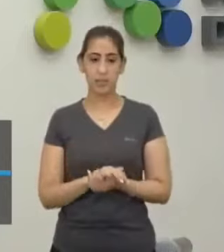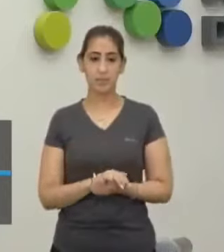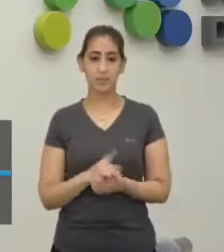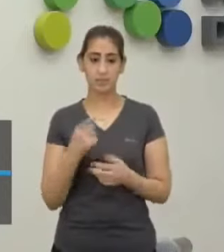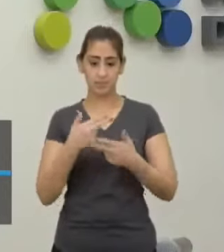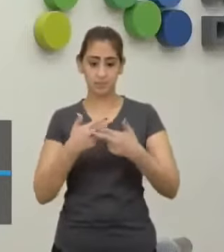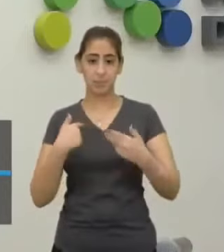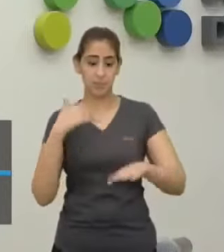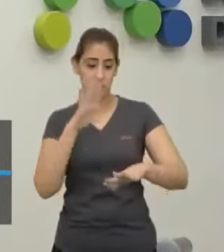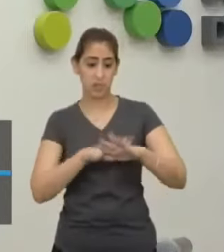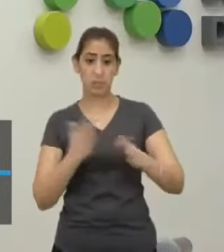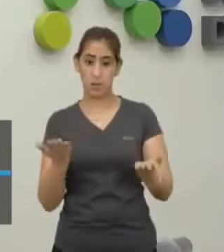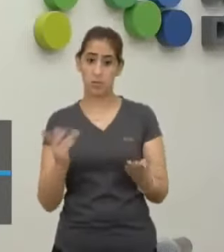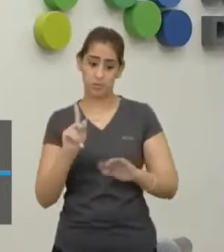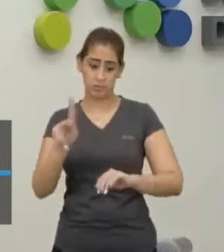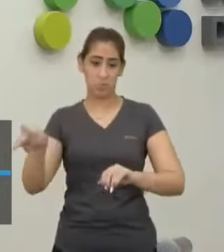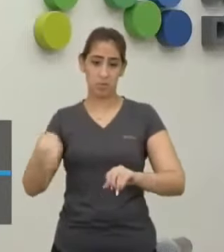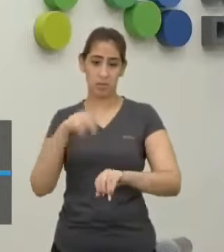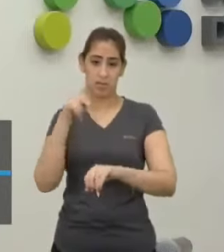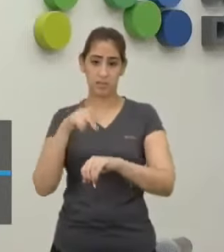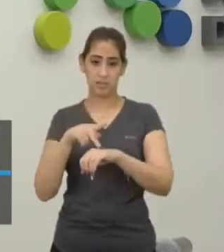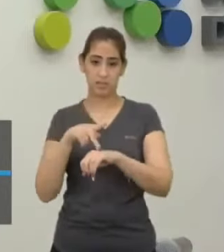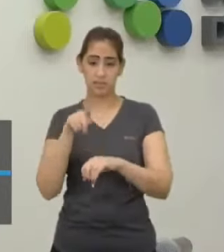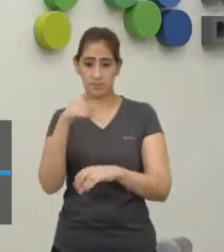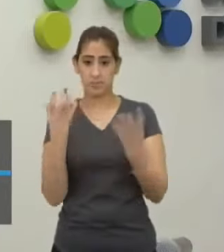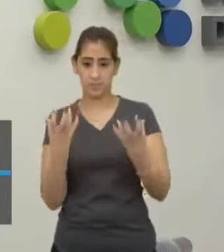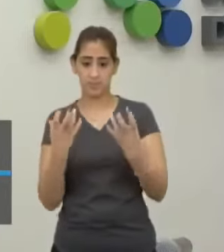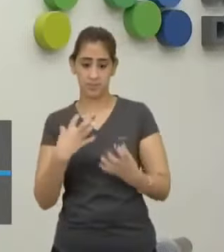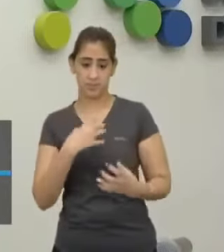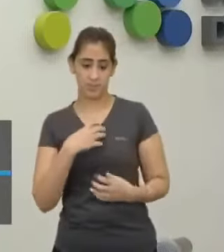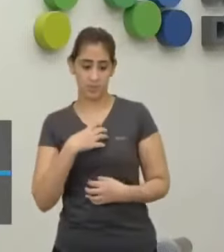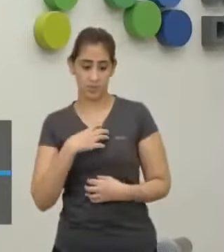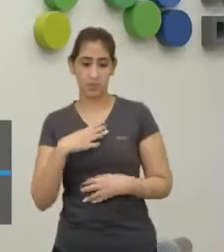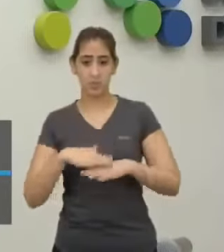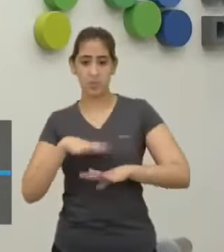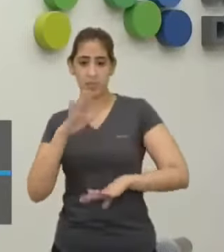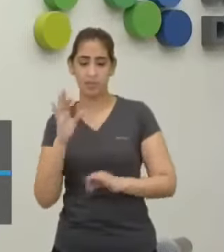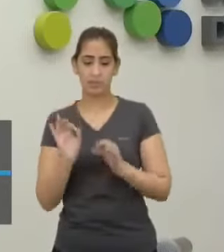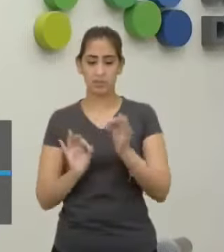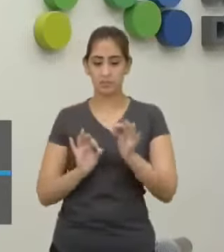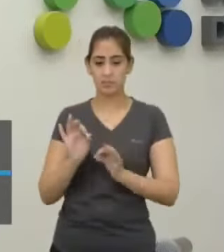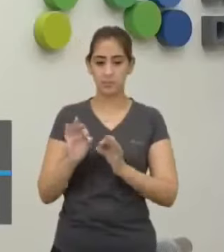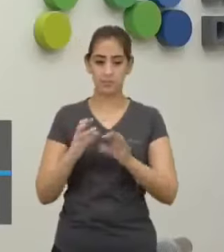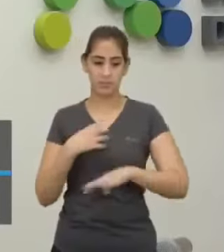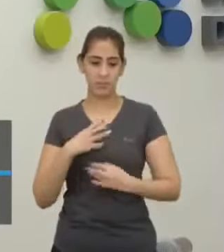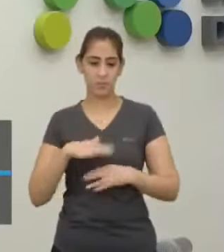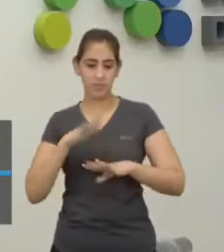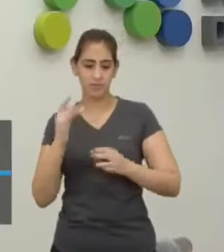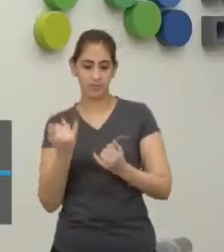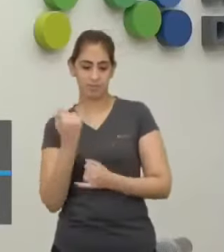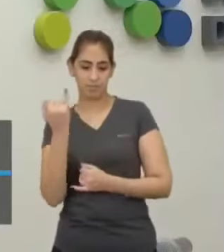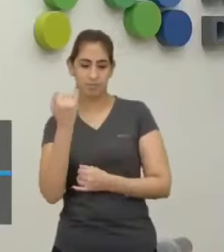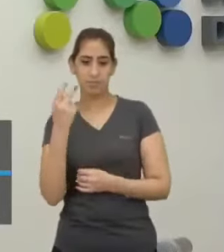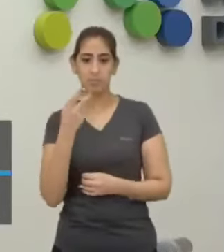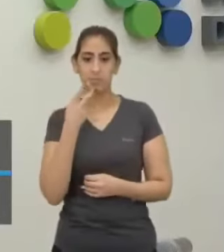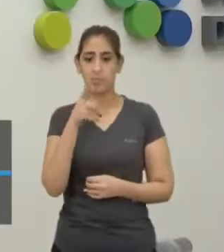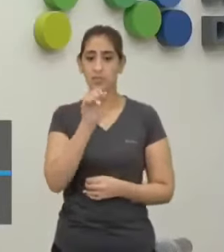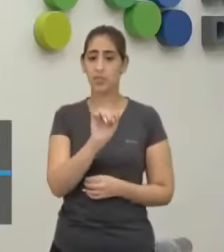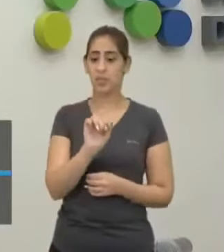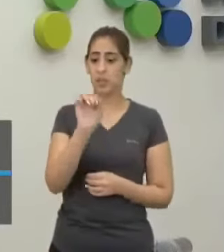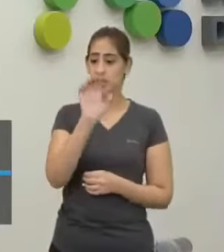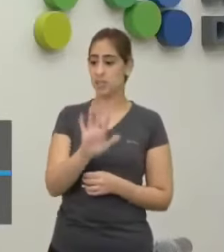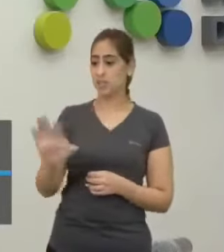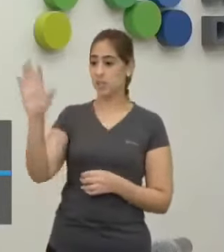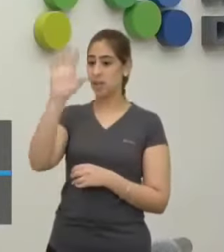hoje chama de país Se você quiser falar de um jeito mais gourmetizado Mais cabeça Você fala Estado